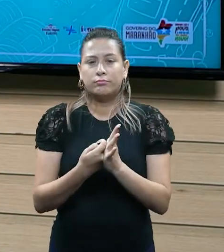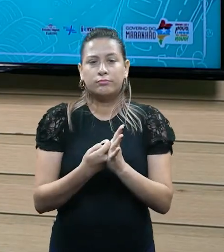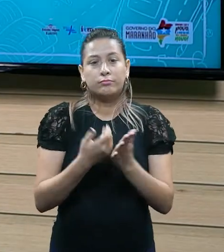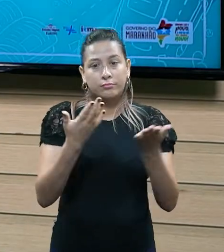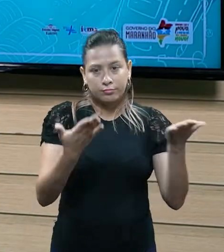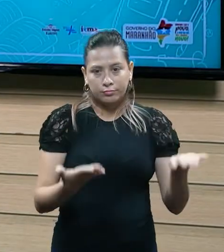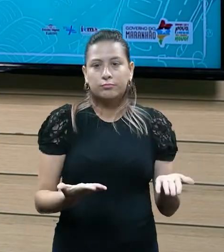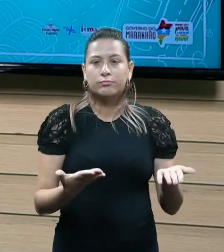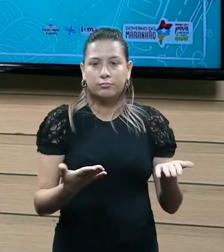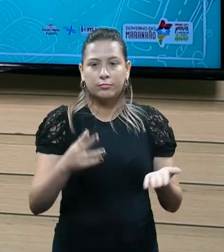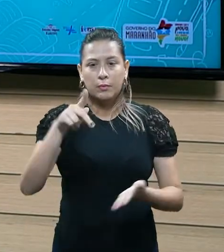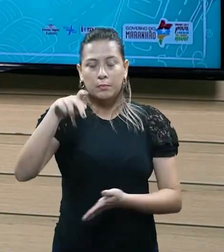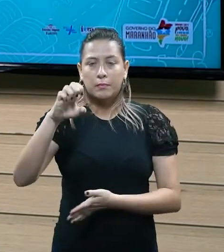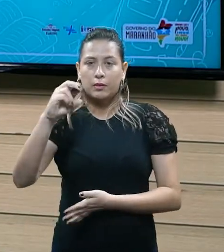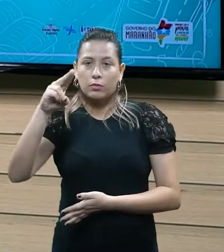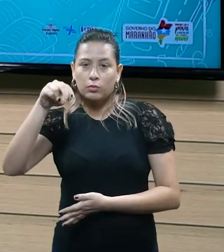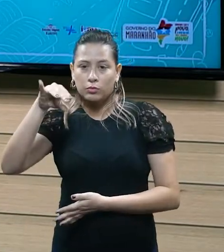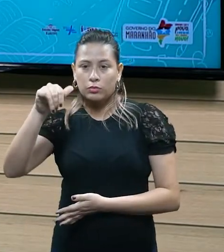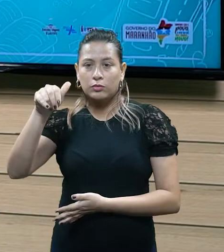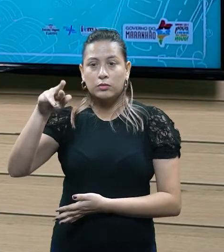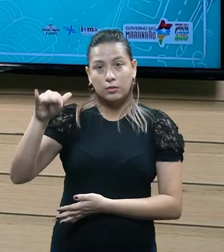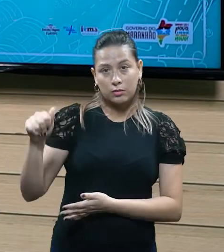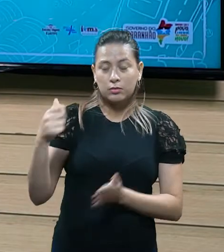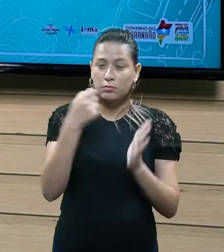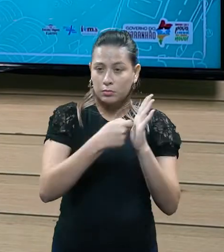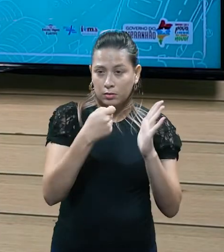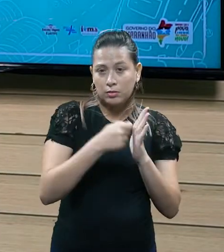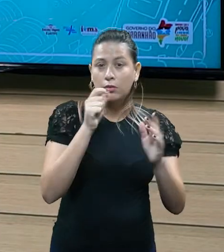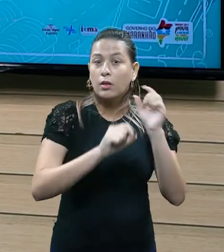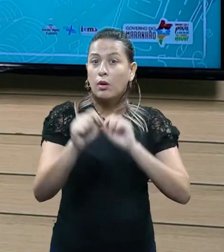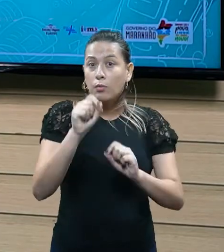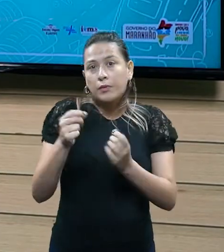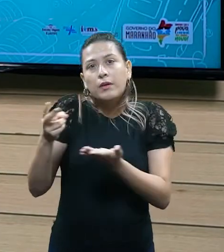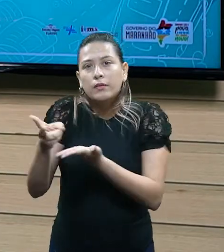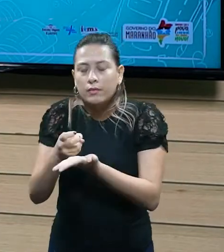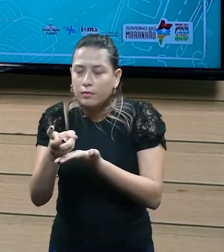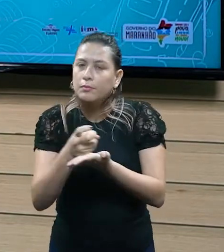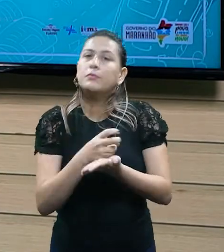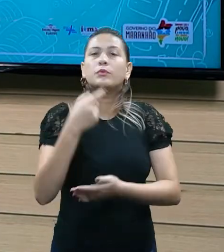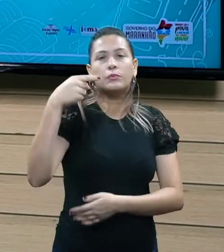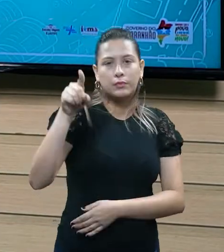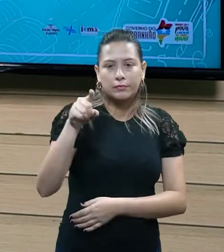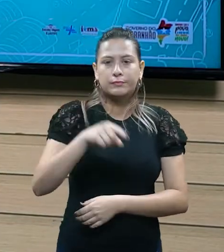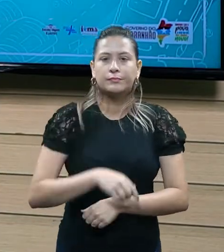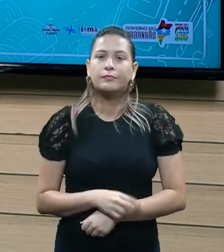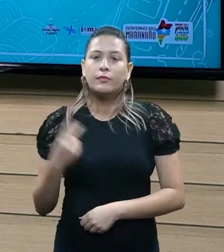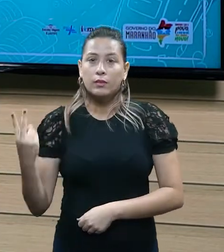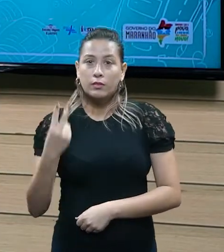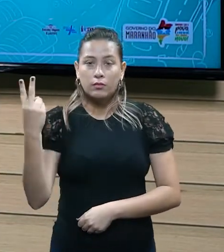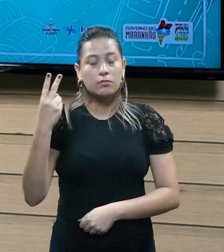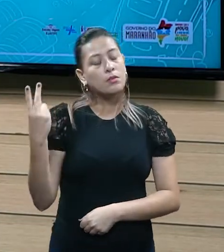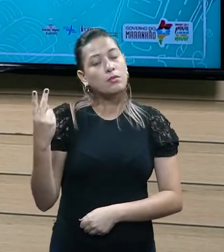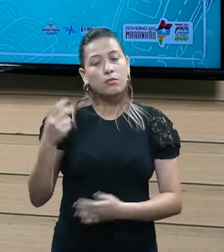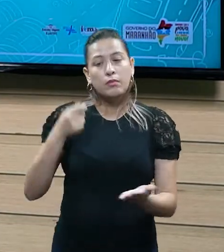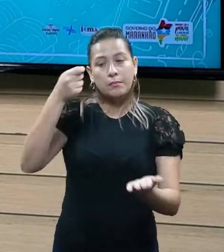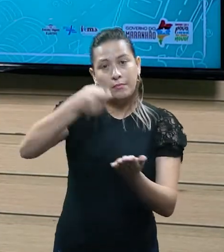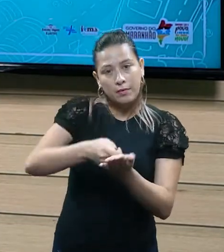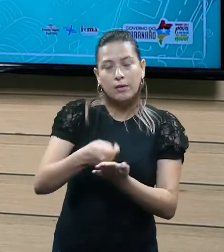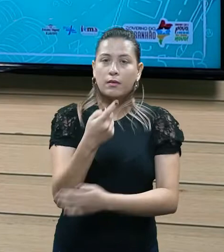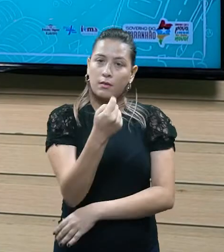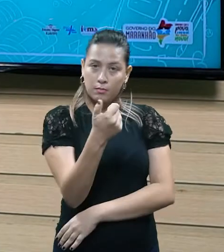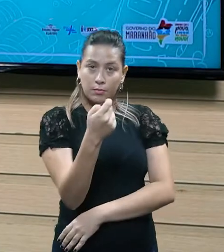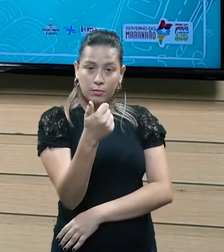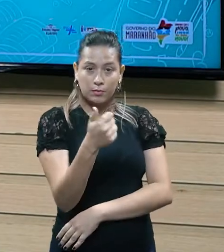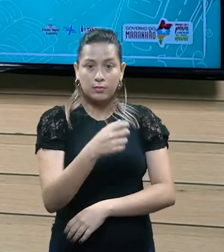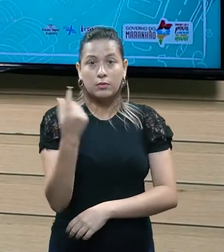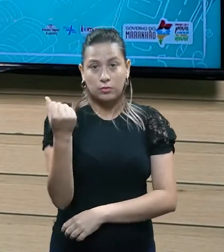toda a prestação pecuniária compulsória, de fato, é um tributo. Esse valor, ele deve ser pago, né, em moeda, como a gente já